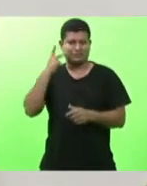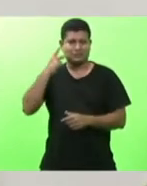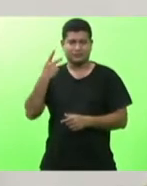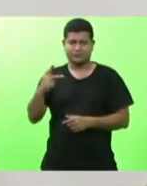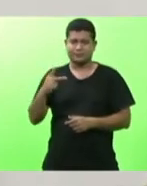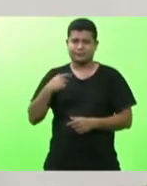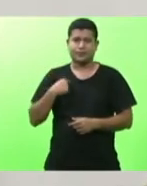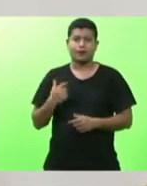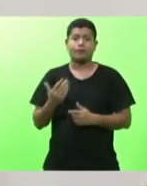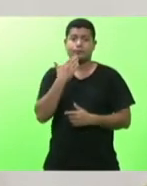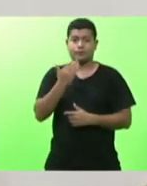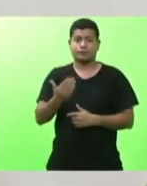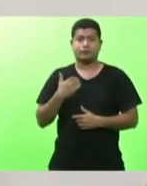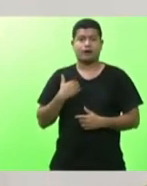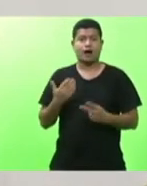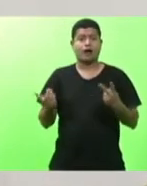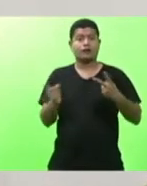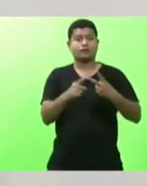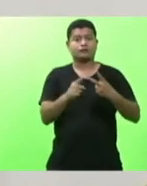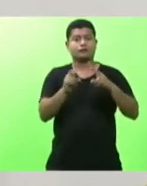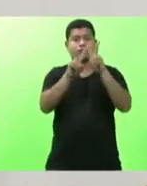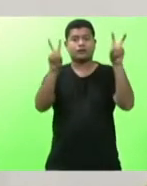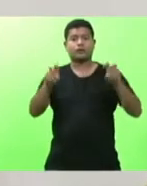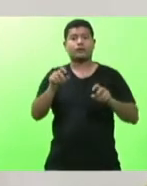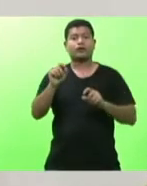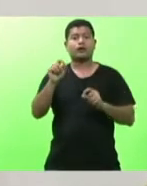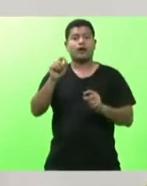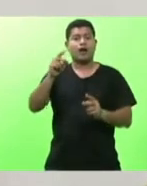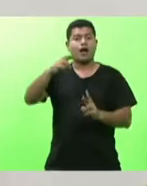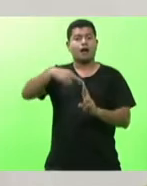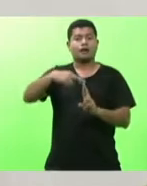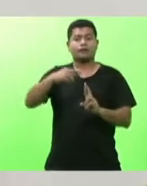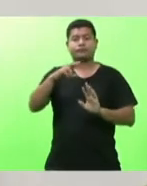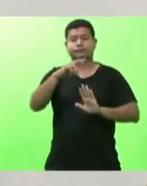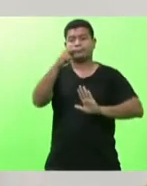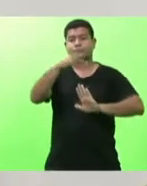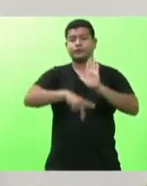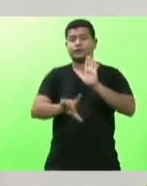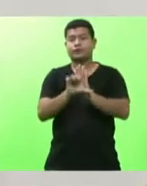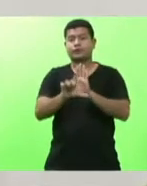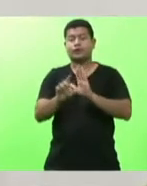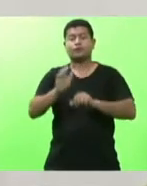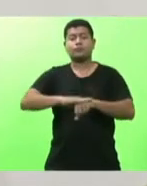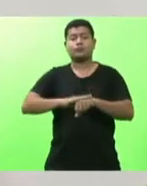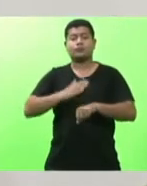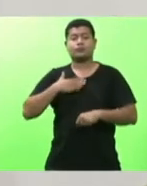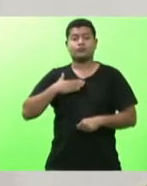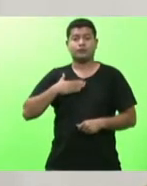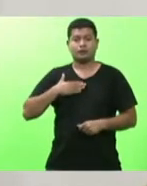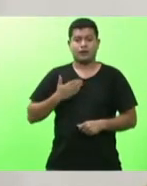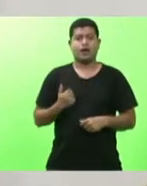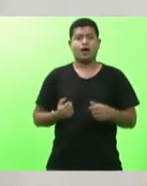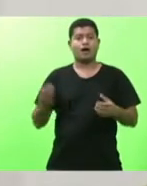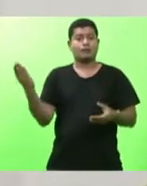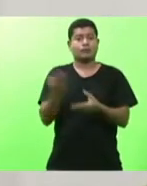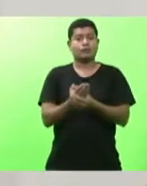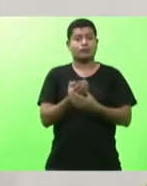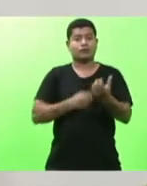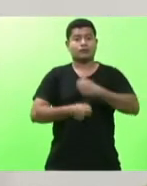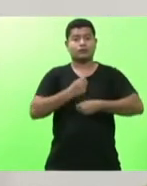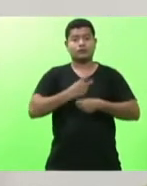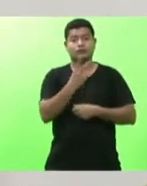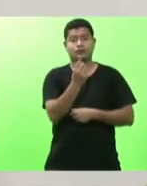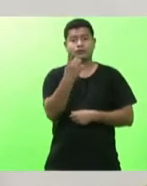se refere a um projeto de lei de nossa autoria, um dos primeiros que nós protocolamos aqui na casa em 2019 ainda,